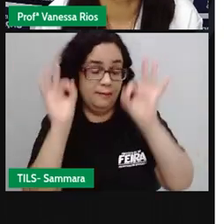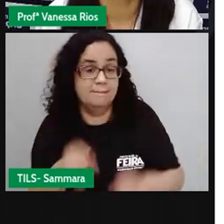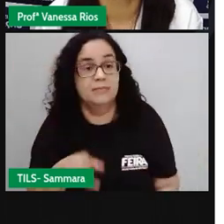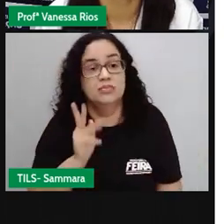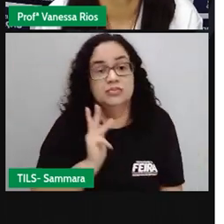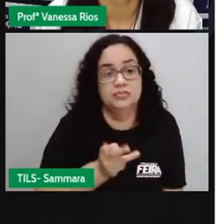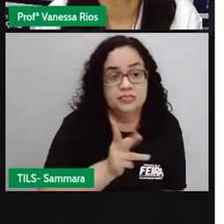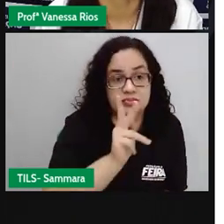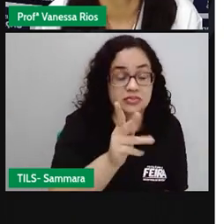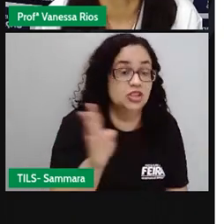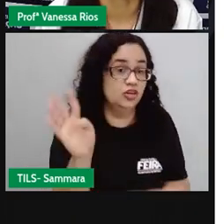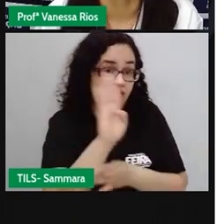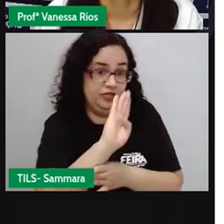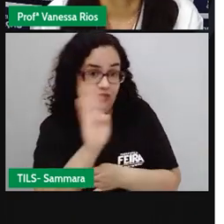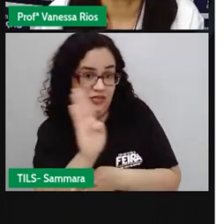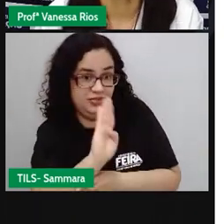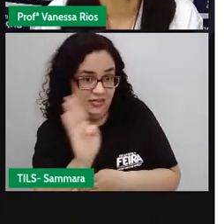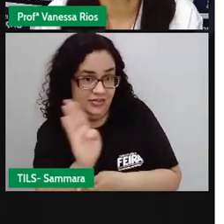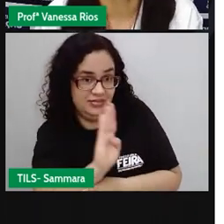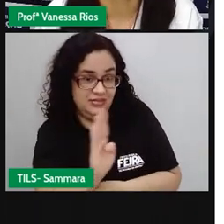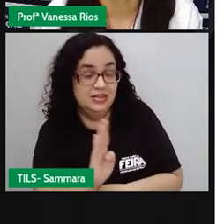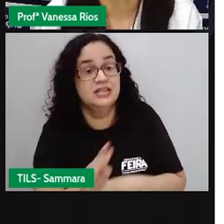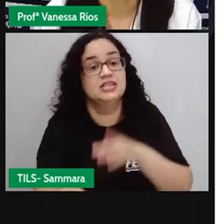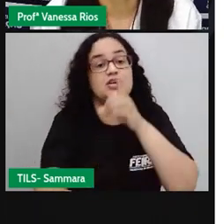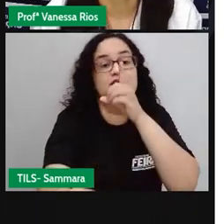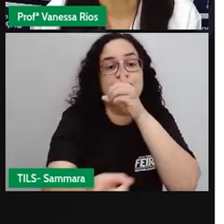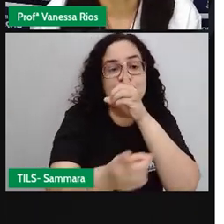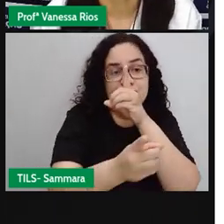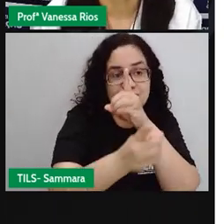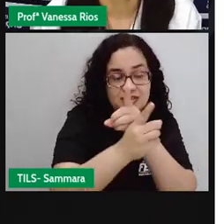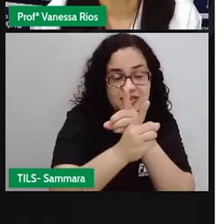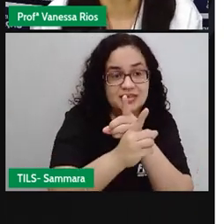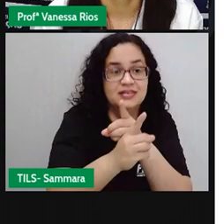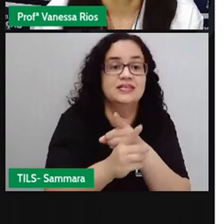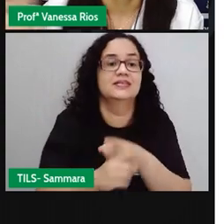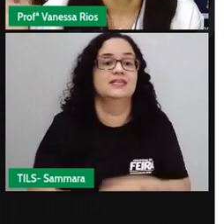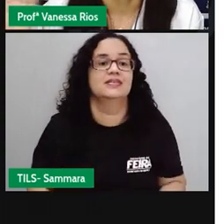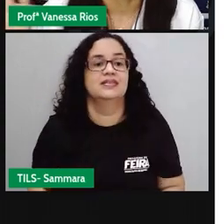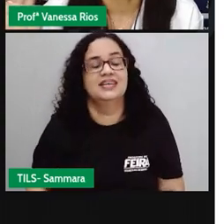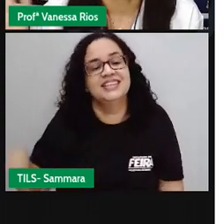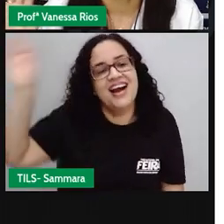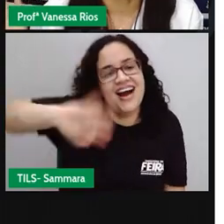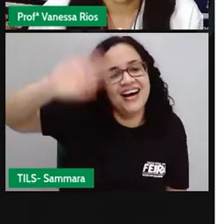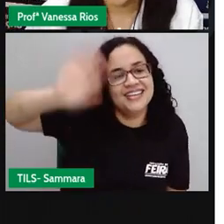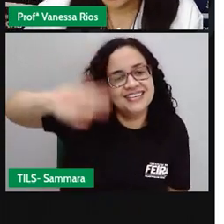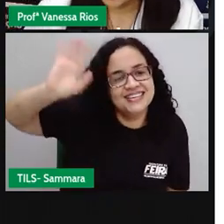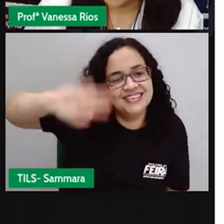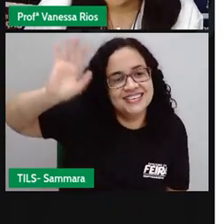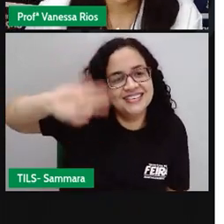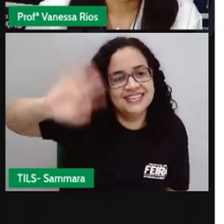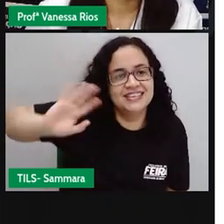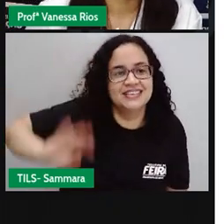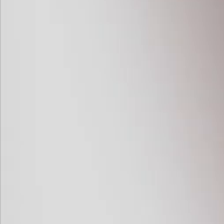continuidade a essa videoaula e a gente se encontra num próximo momento tchau tchau